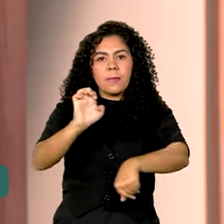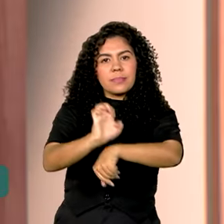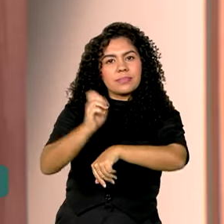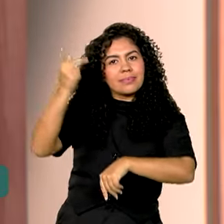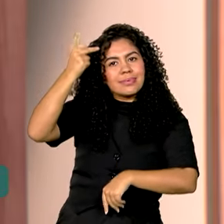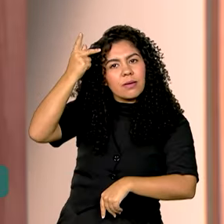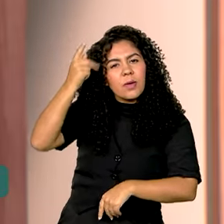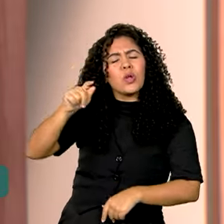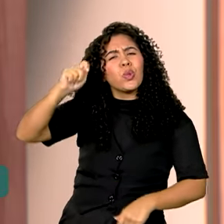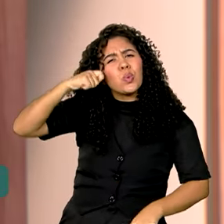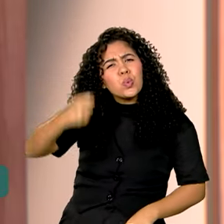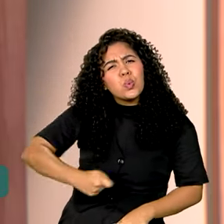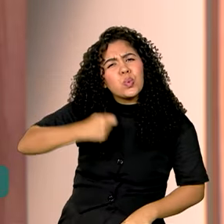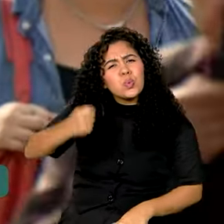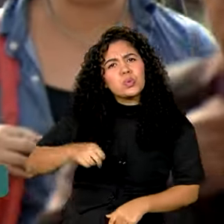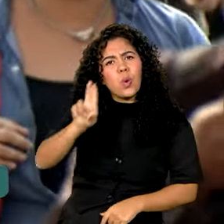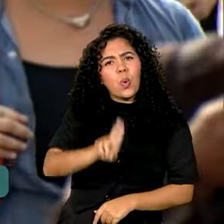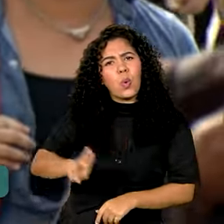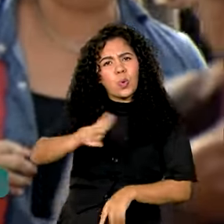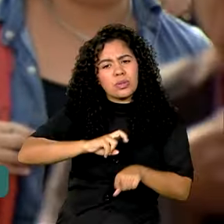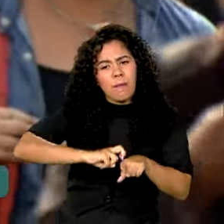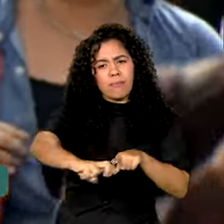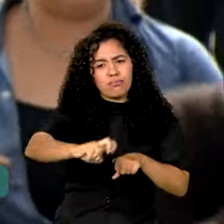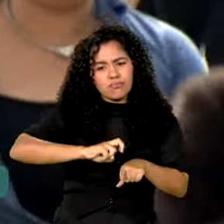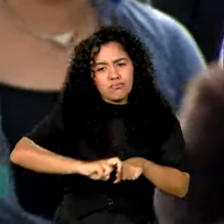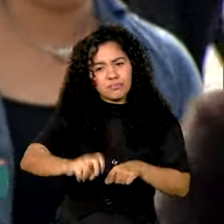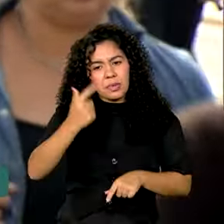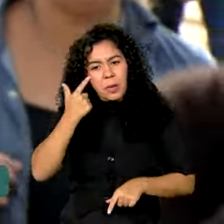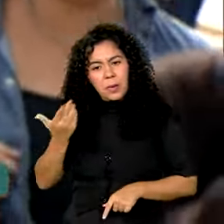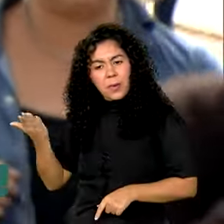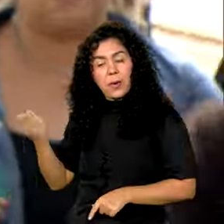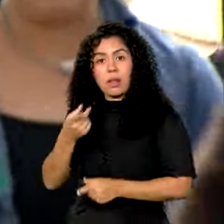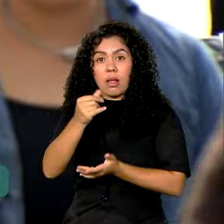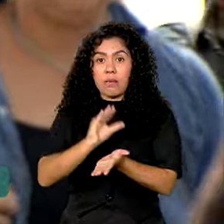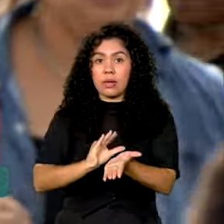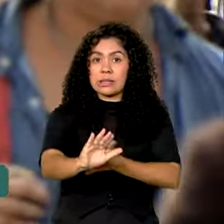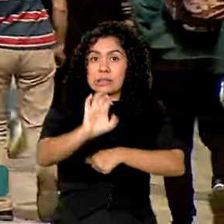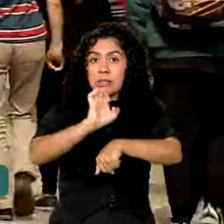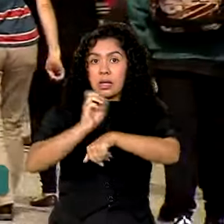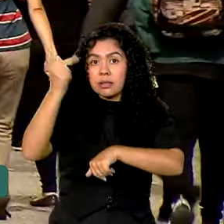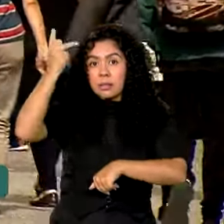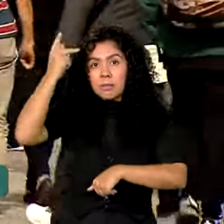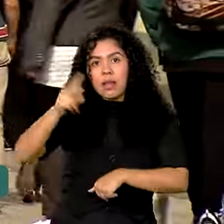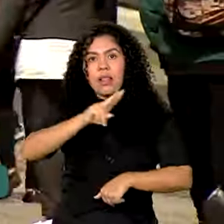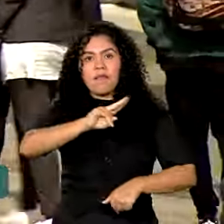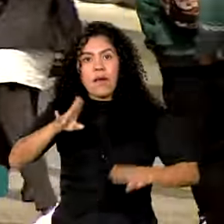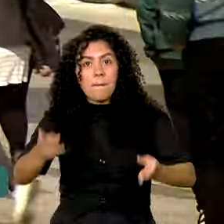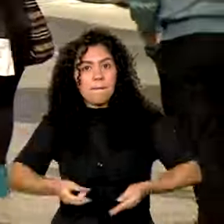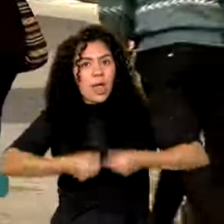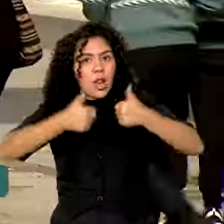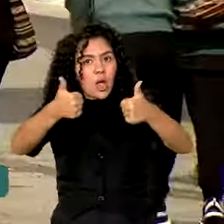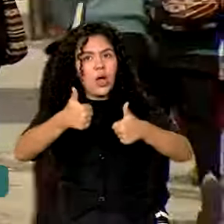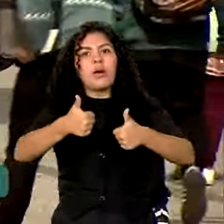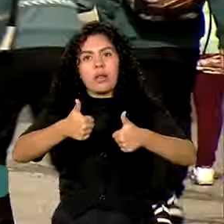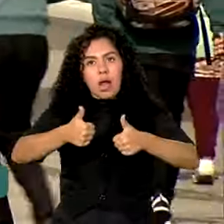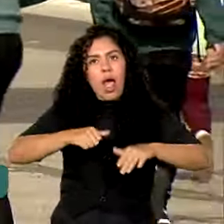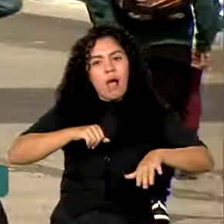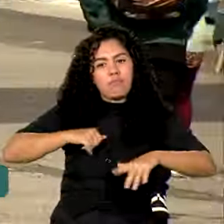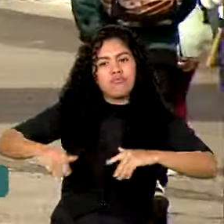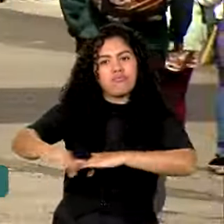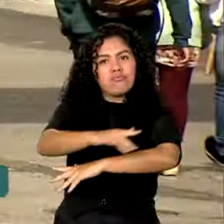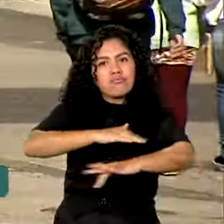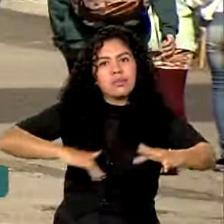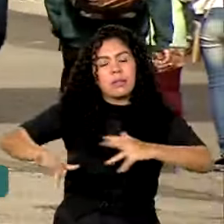transporte todos os dias. Os investimentos em São Paulo vão dar mais mobilidade para quem precisa do